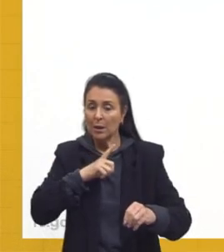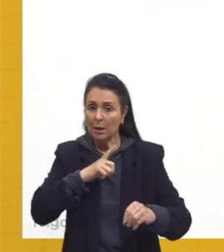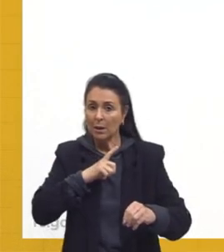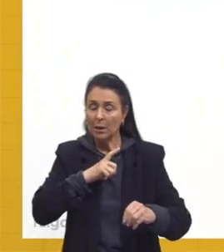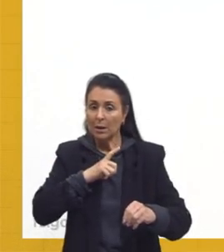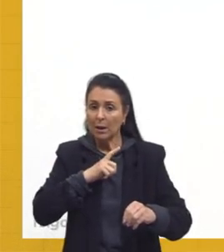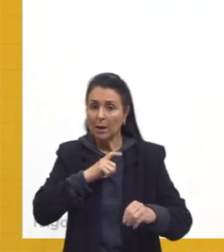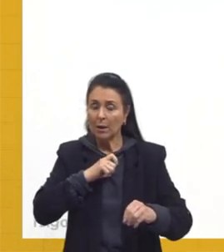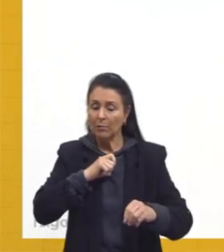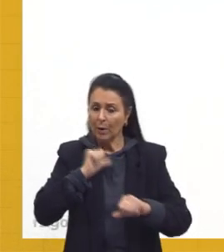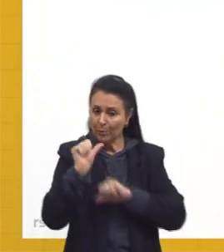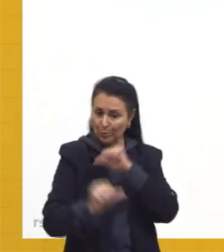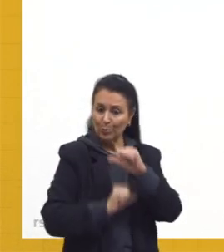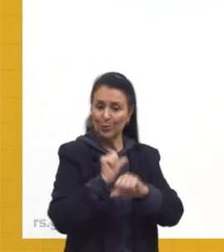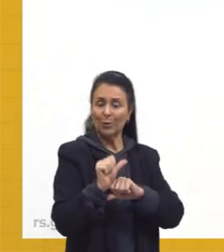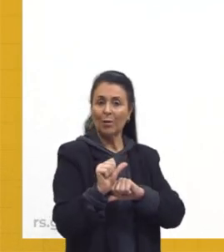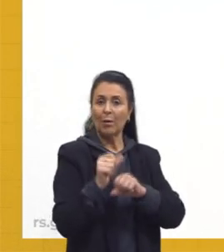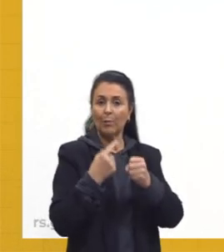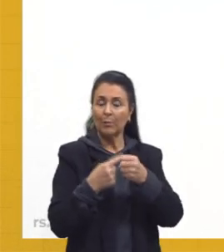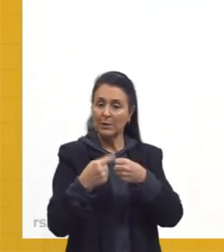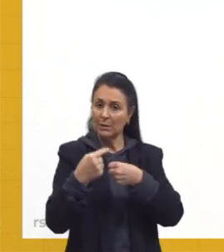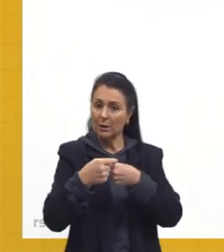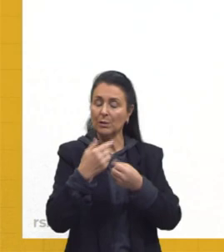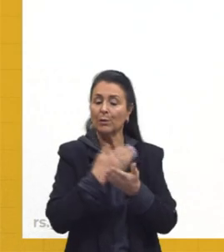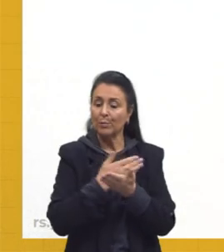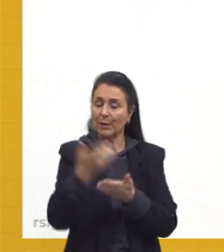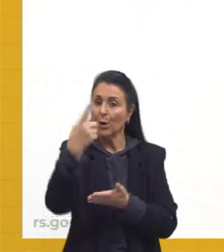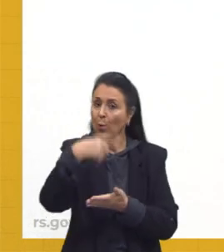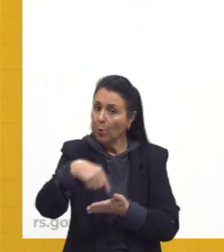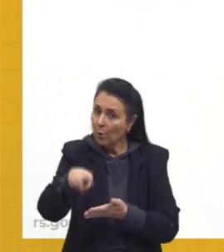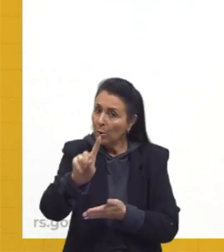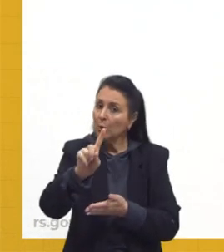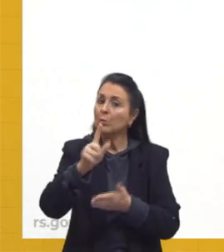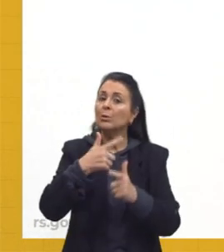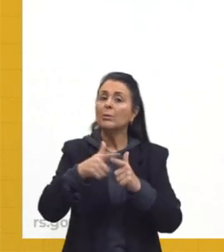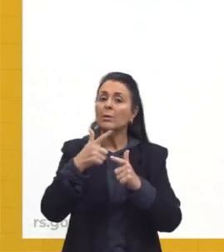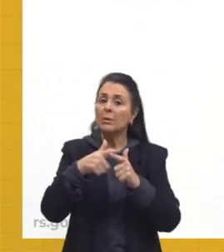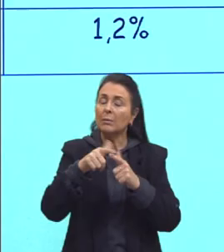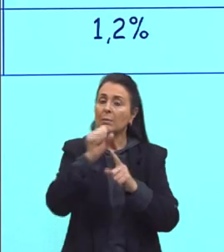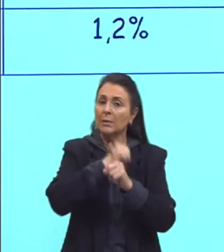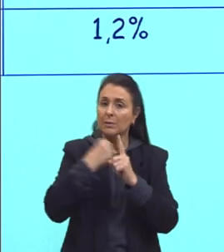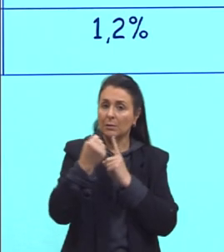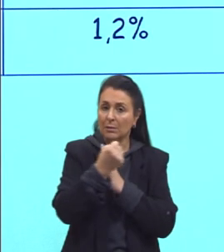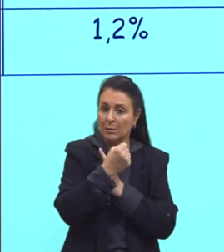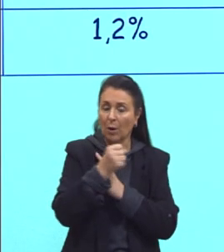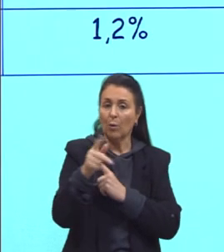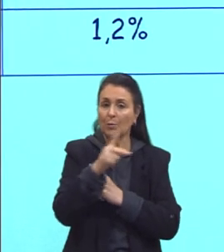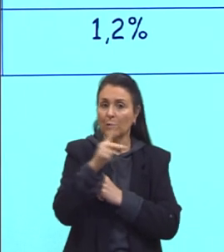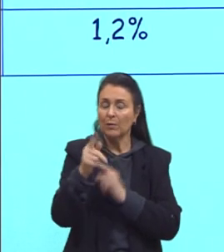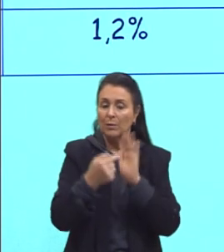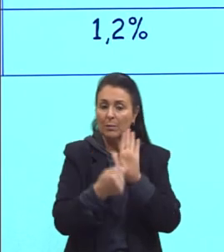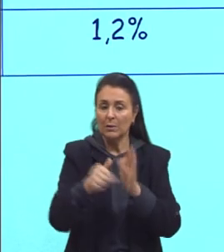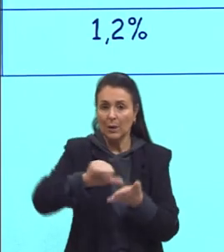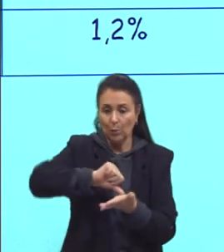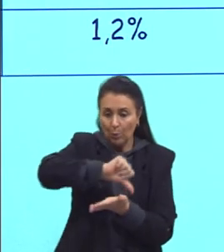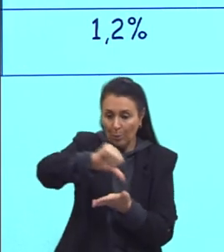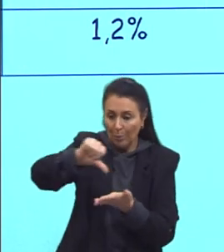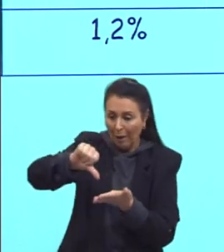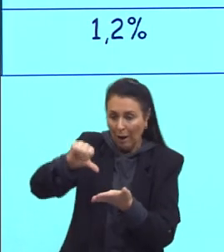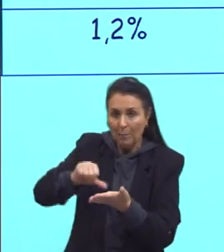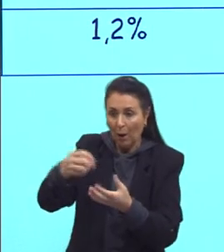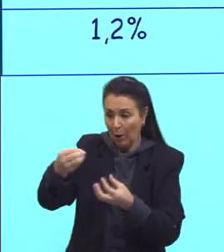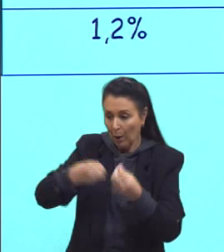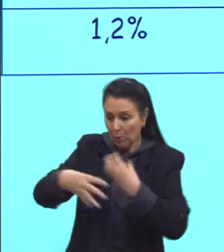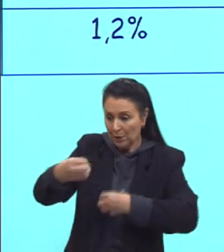cidade, e aí vai ter todo o problema social. E eu mostro aqui para vocês o mapa justamente dessa concentração, tá,